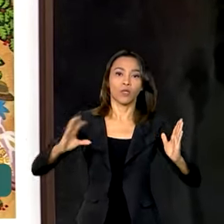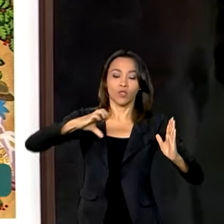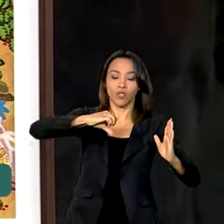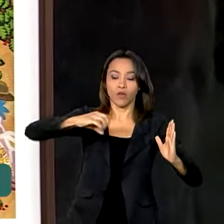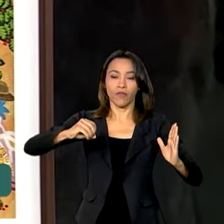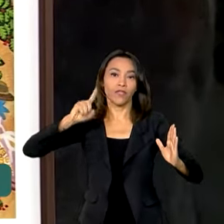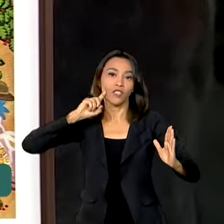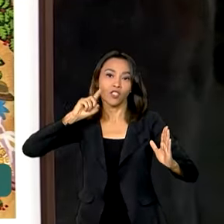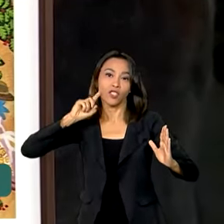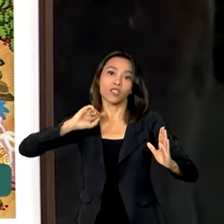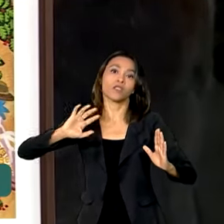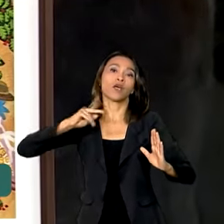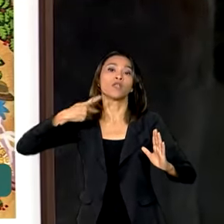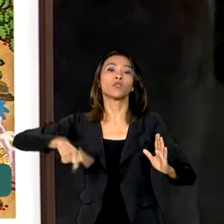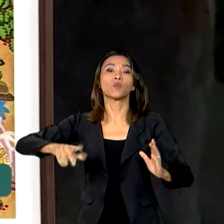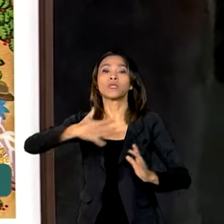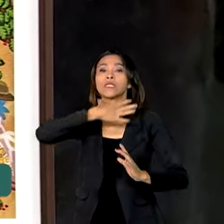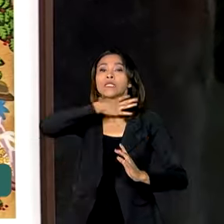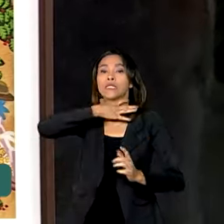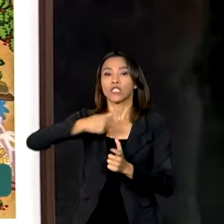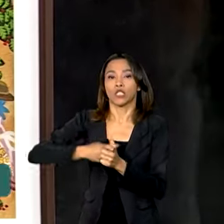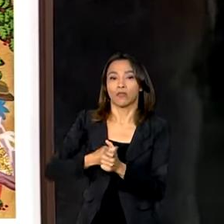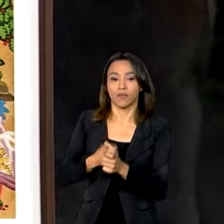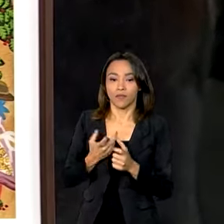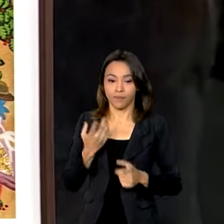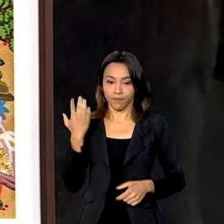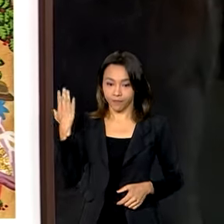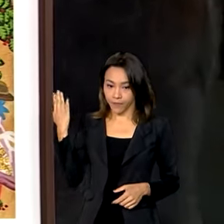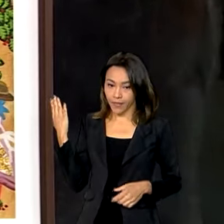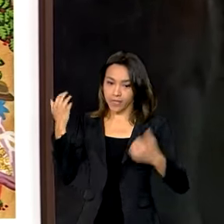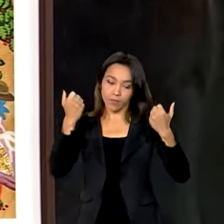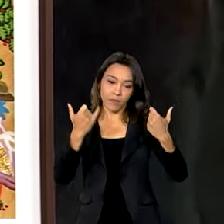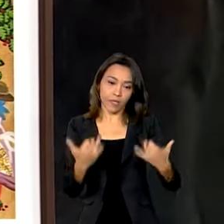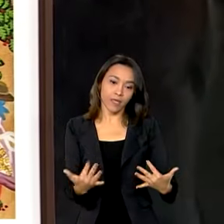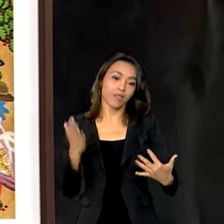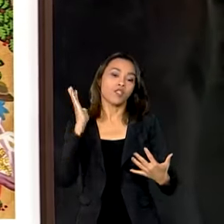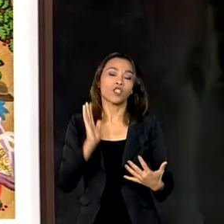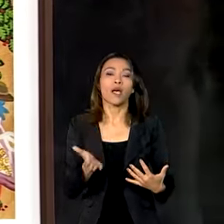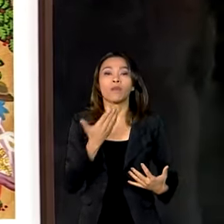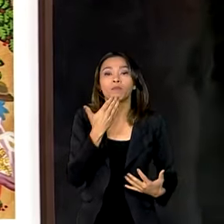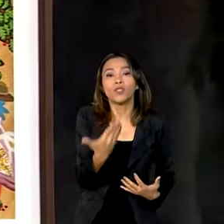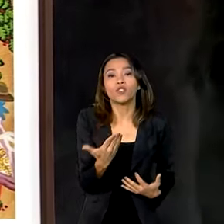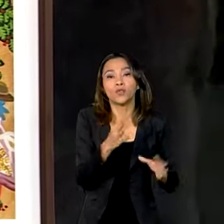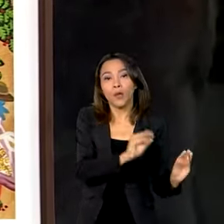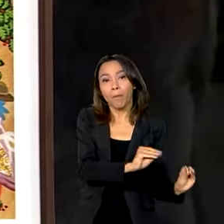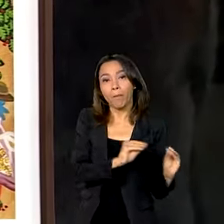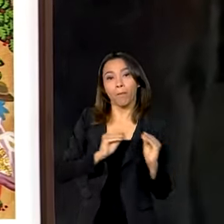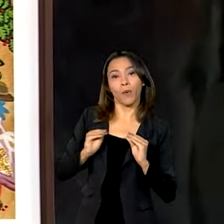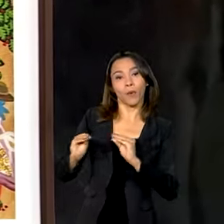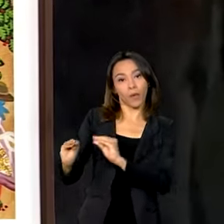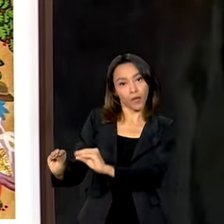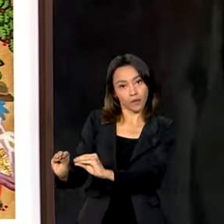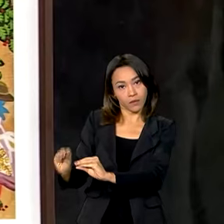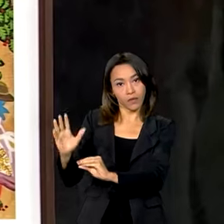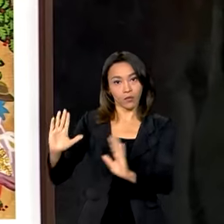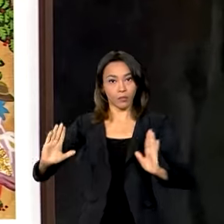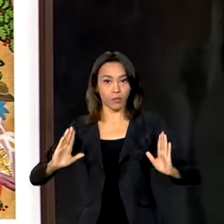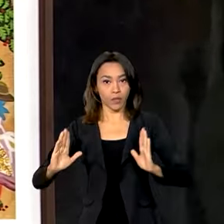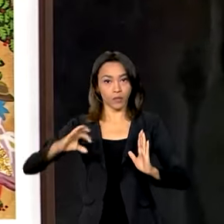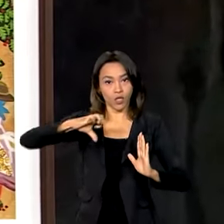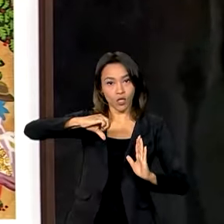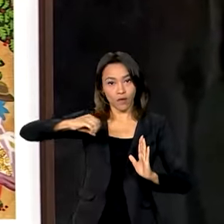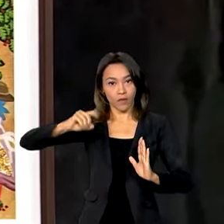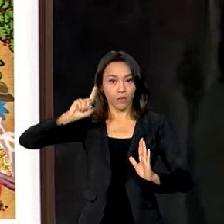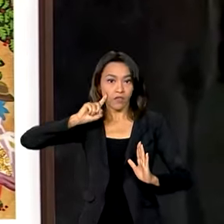débitos do setor. Foi um pedido ao Conselho Monetário Nacional da prorrogação imediata por 90 dias